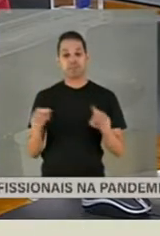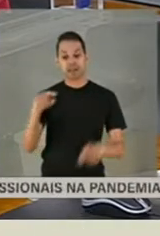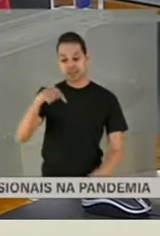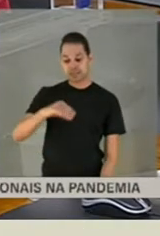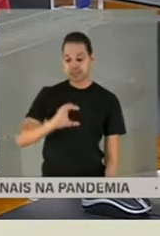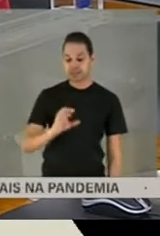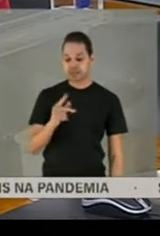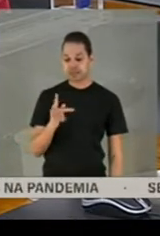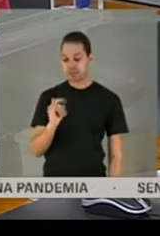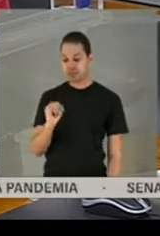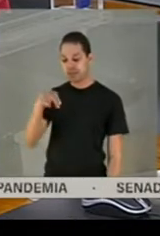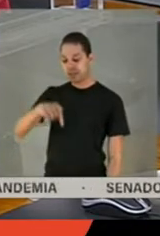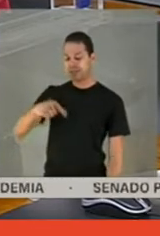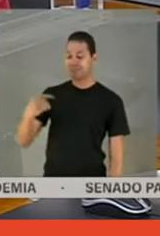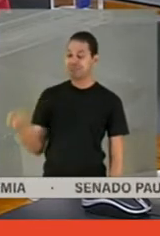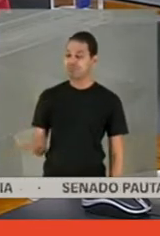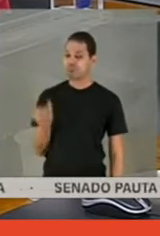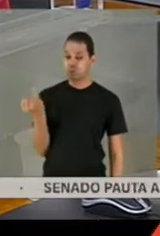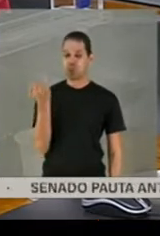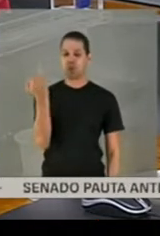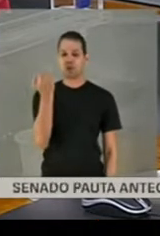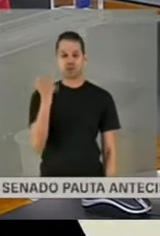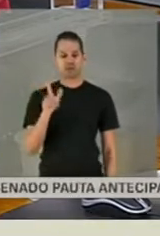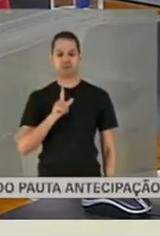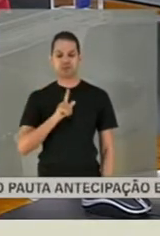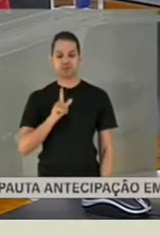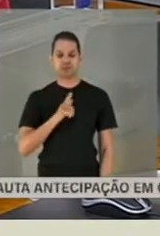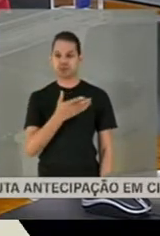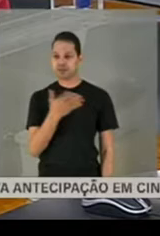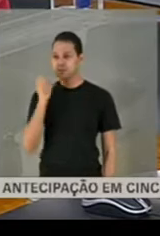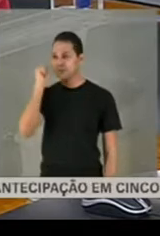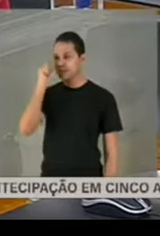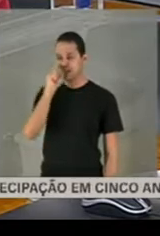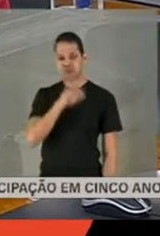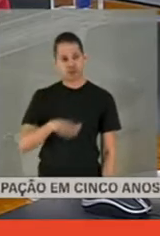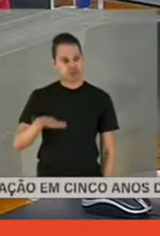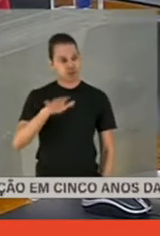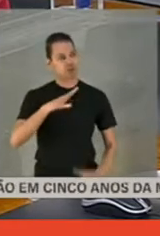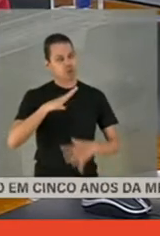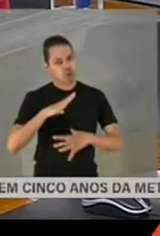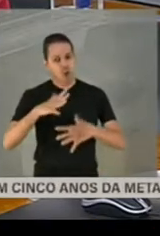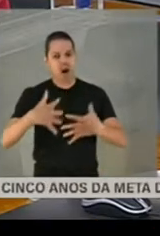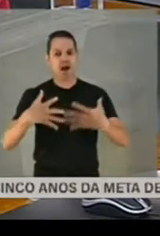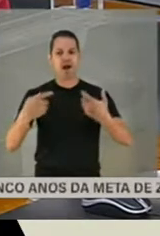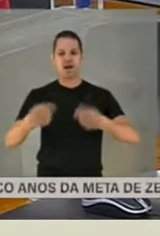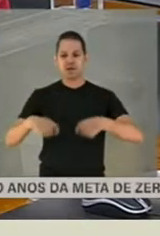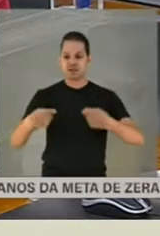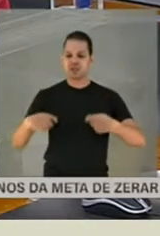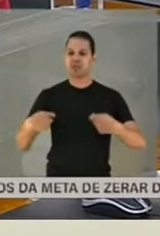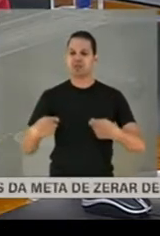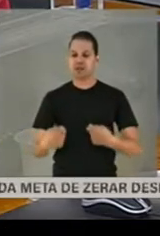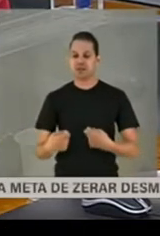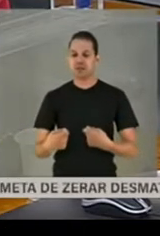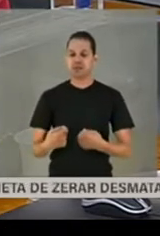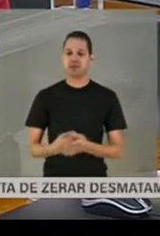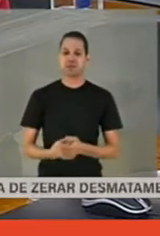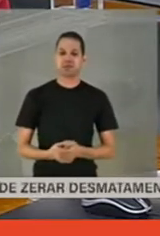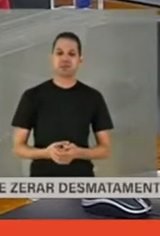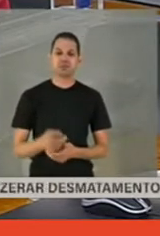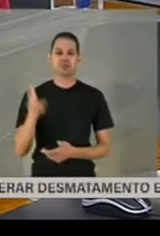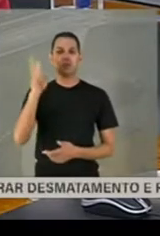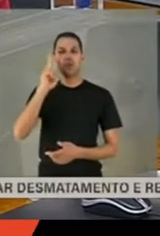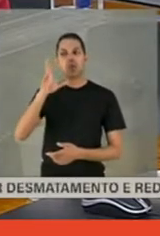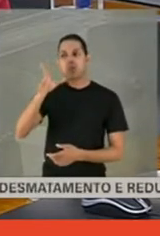tem um papel fundamental. Então, senhores e senhoras senadores, vocês precisam de coragem. Não entrem para a história